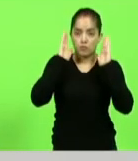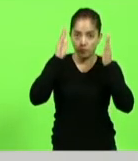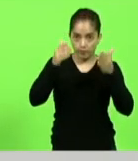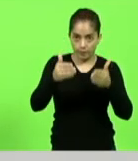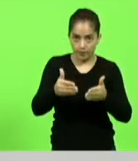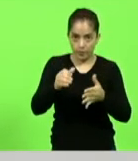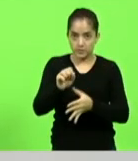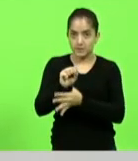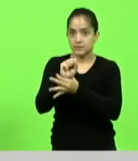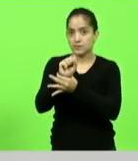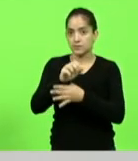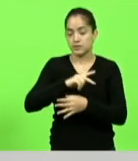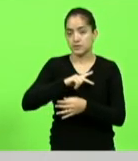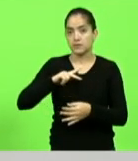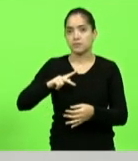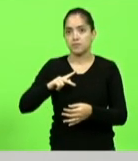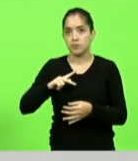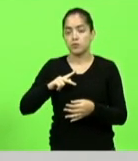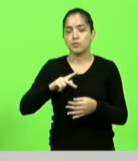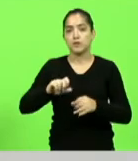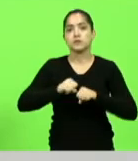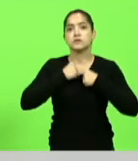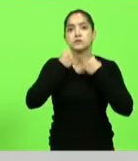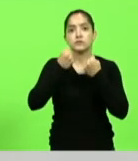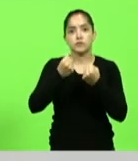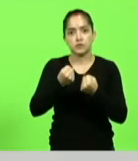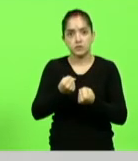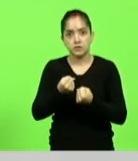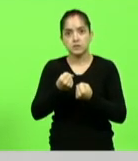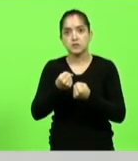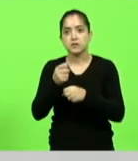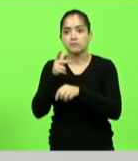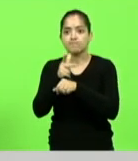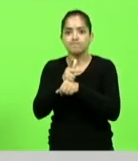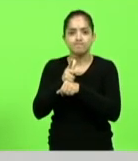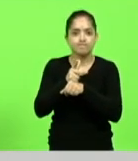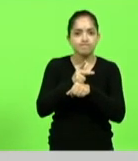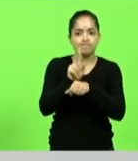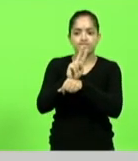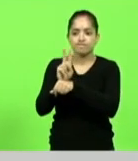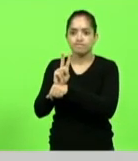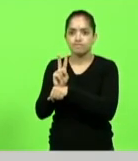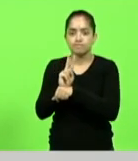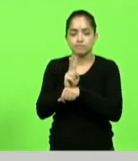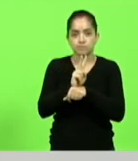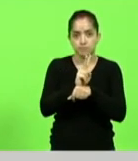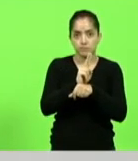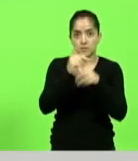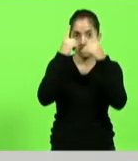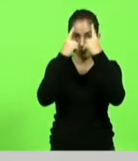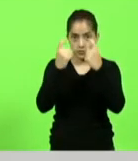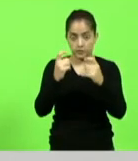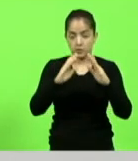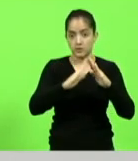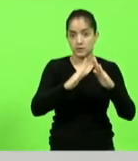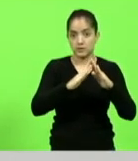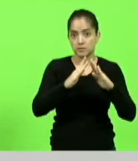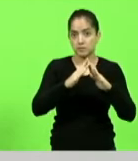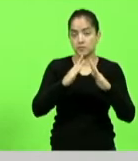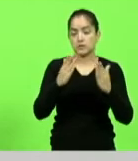segurança pública se dedicou a monitorar e a avaliar os casos de violência doméstica ocorridos no país